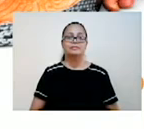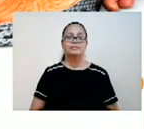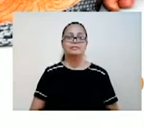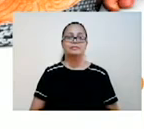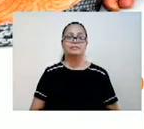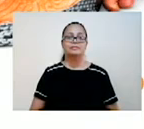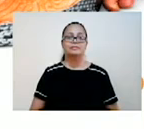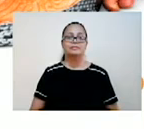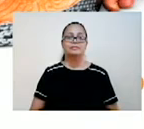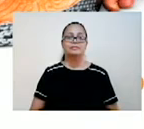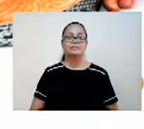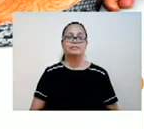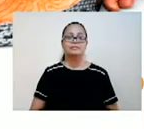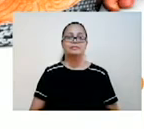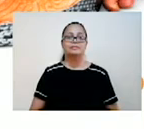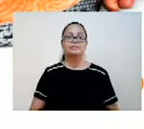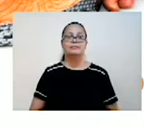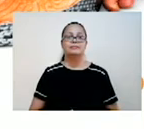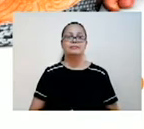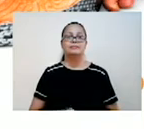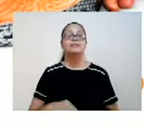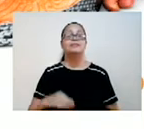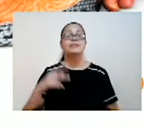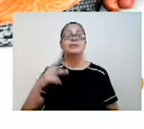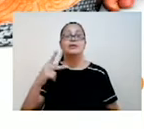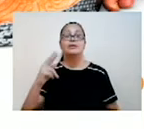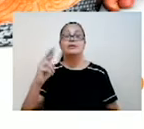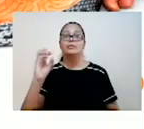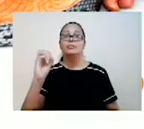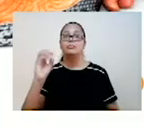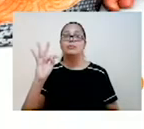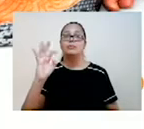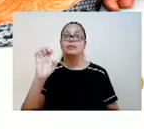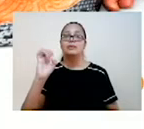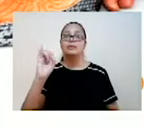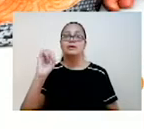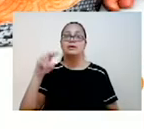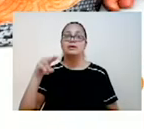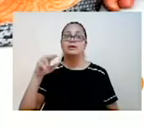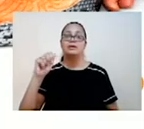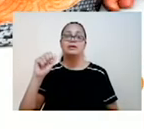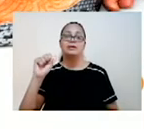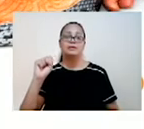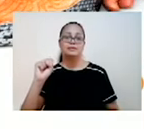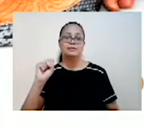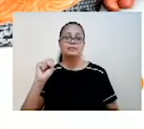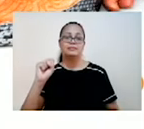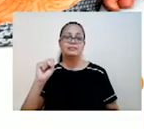daqui, Proteins. Proteínas. Really special nut. And fish,